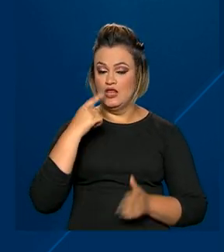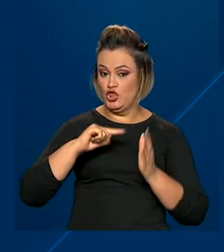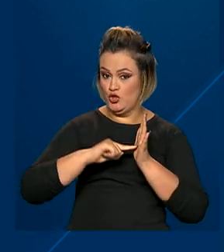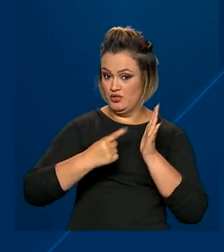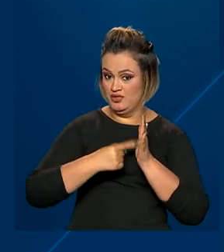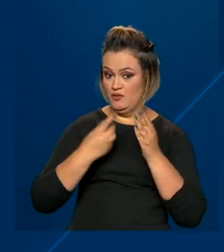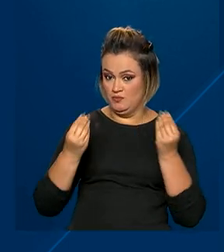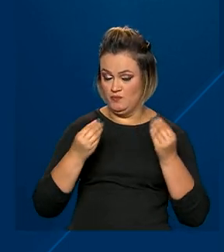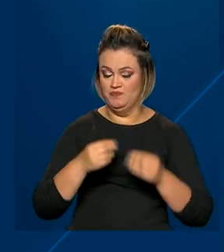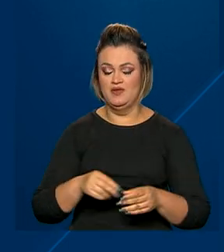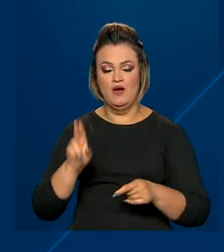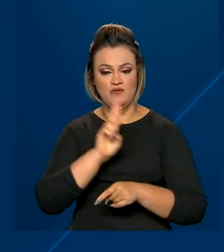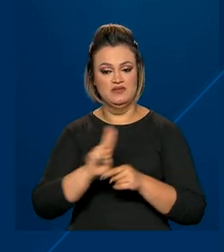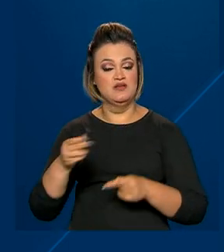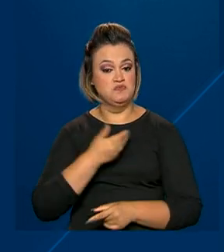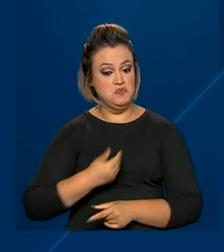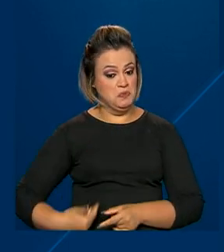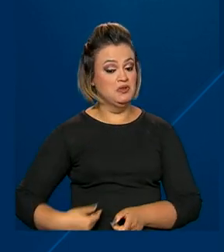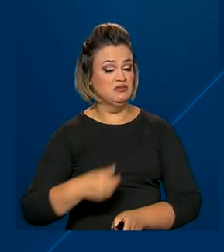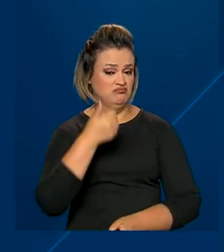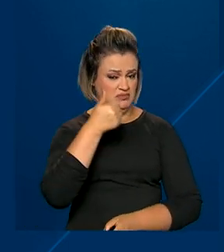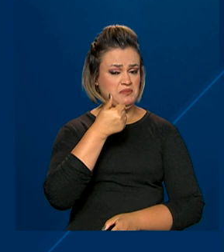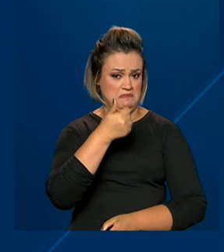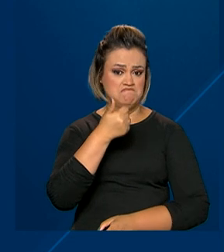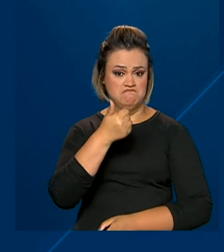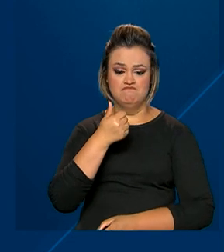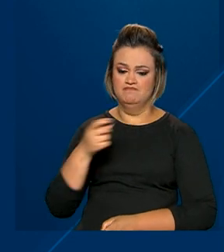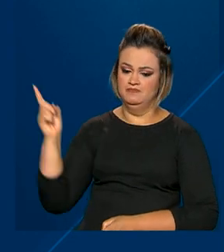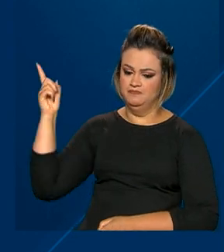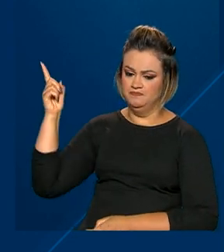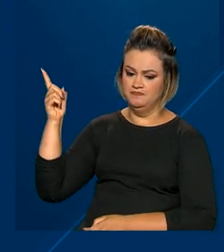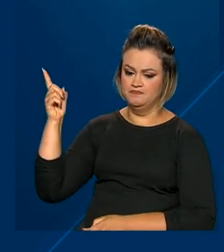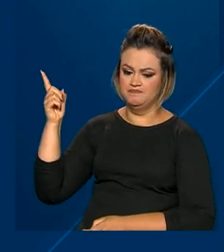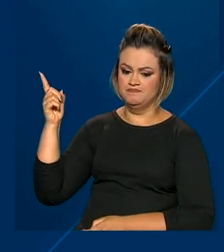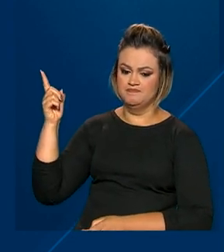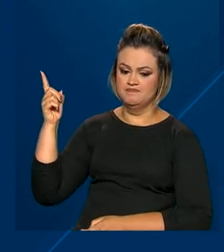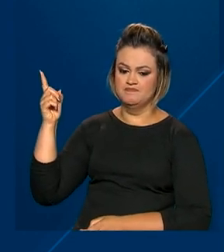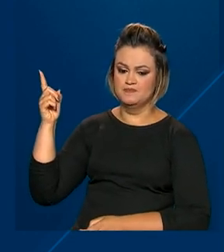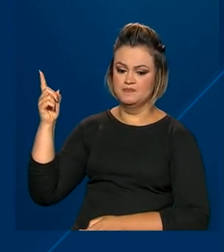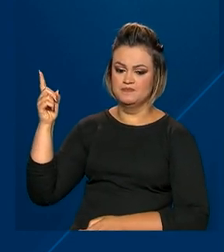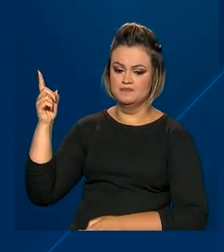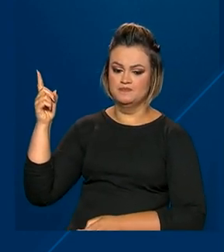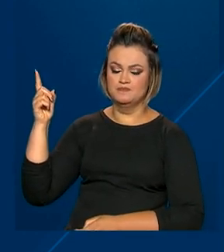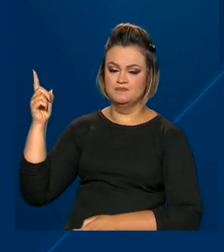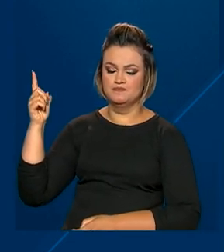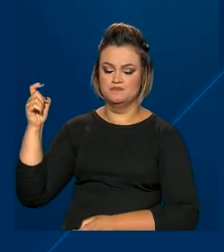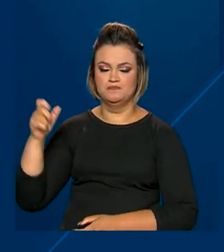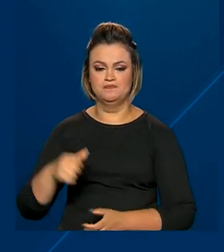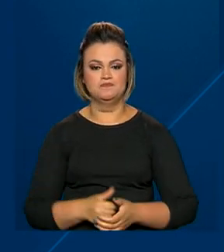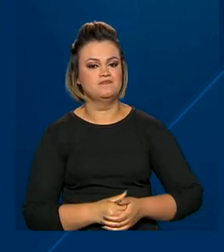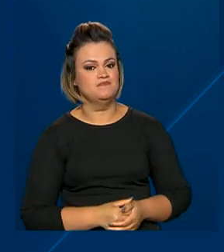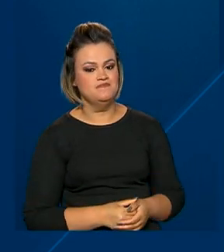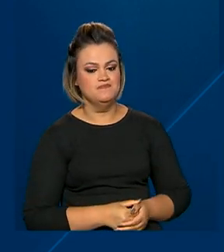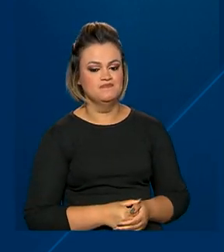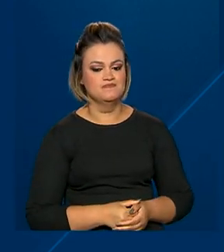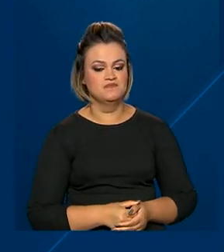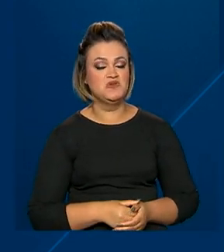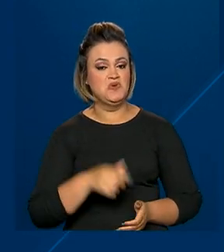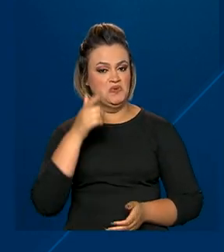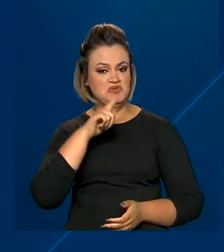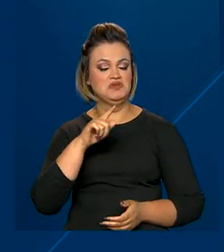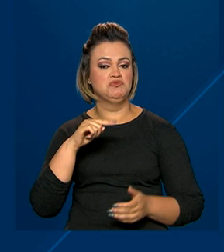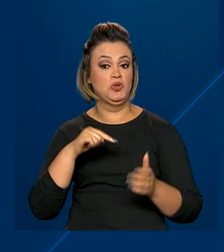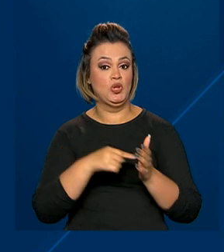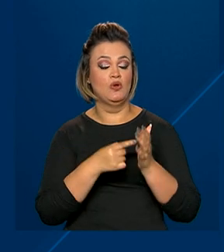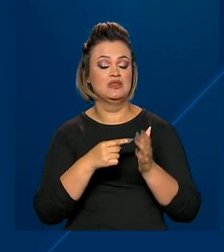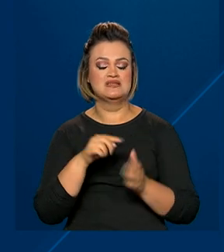notas, as universidades públicas se saíram melhor. 11,4% das universidades federais tiraram nota